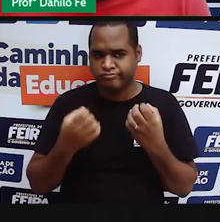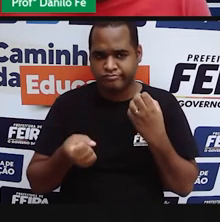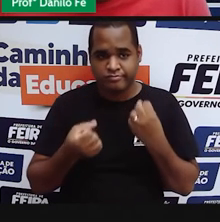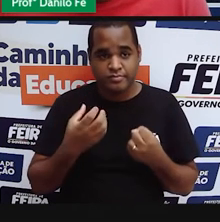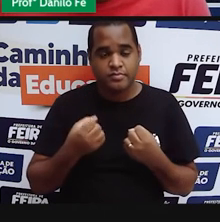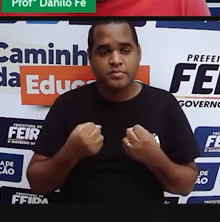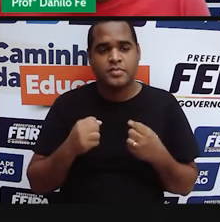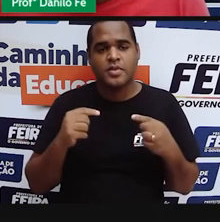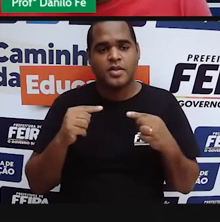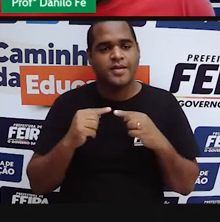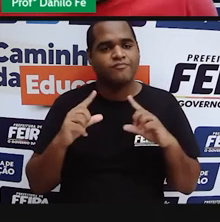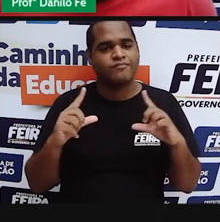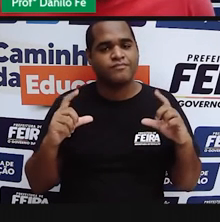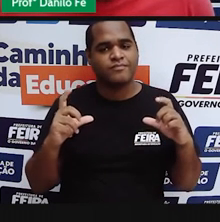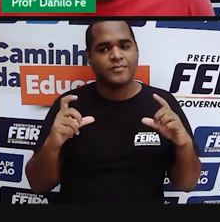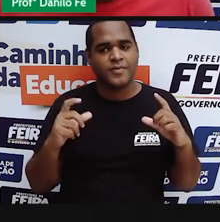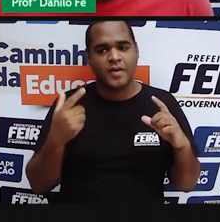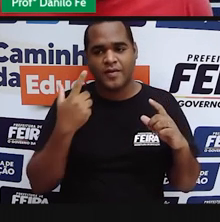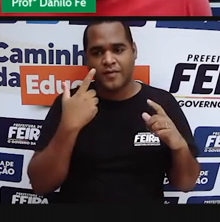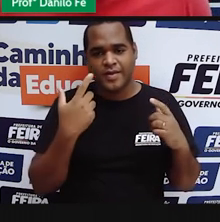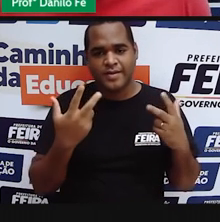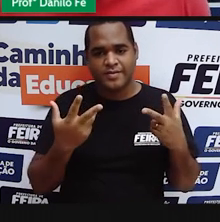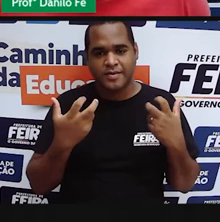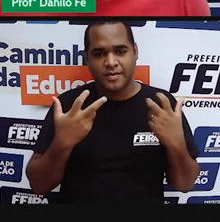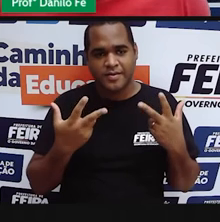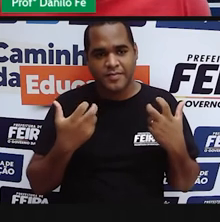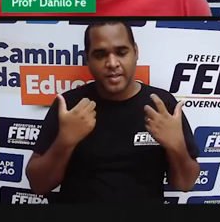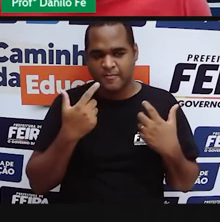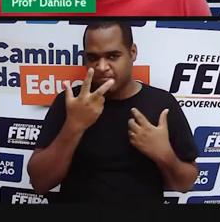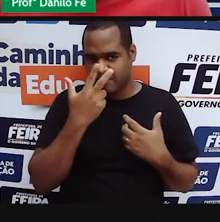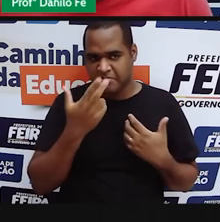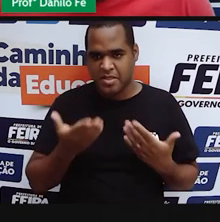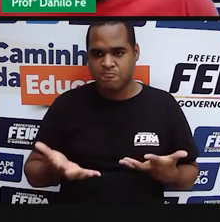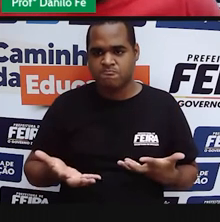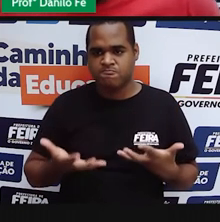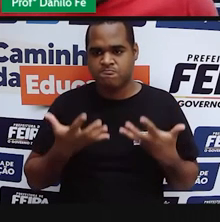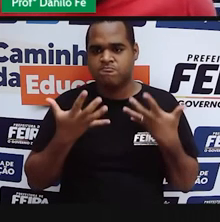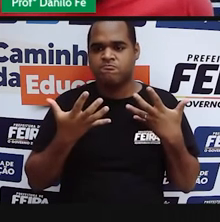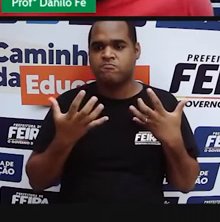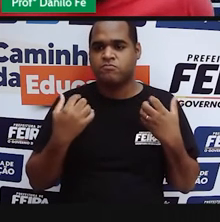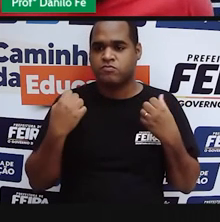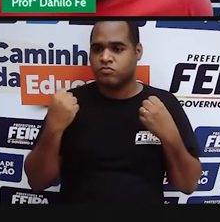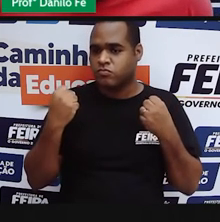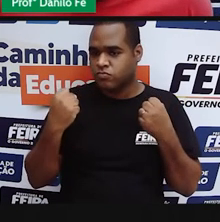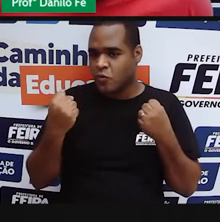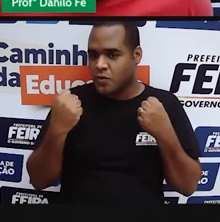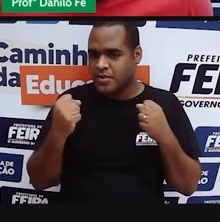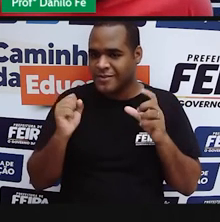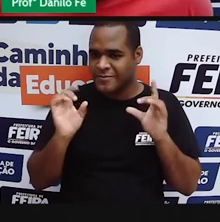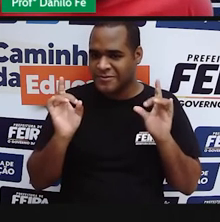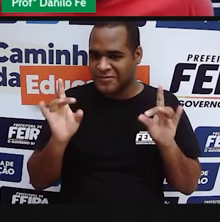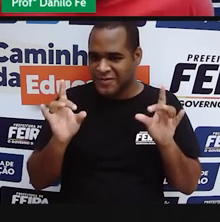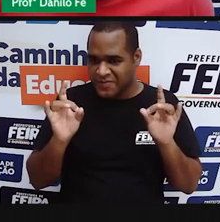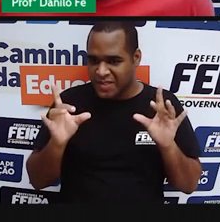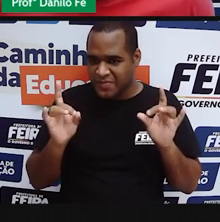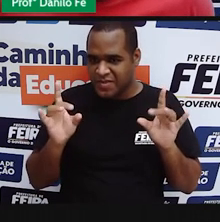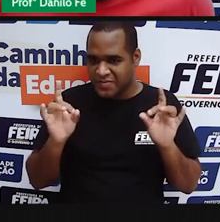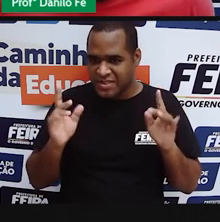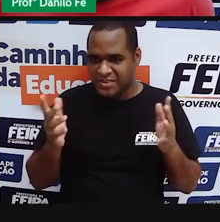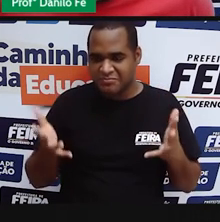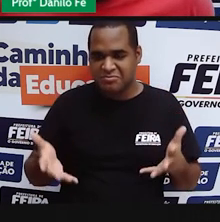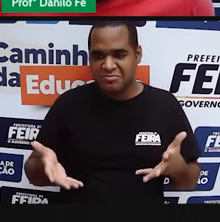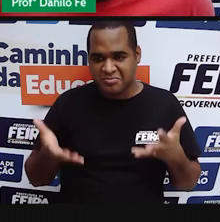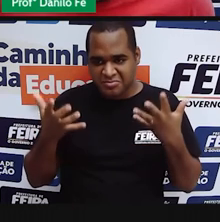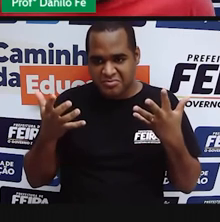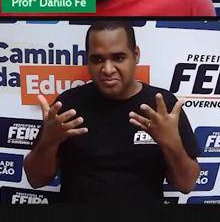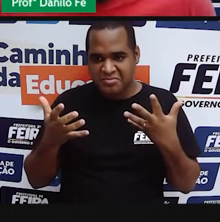um rei absolutista. Essa imagem aí, vocês percebem a glória, o poder, toda